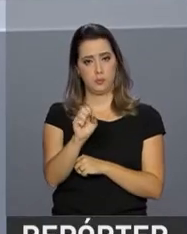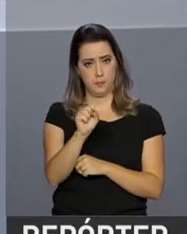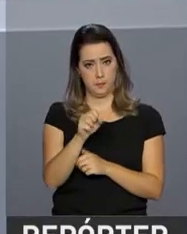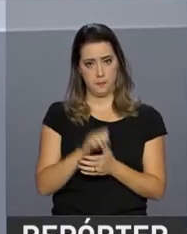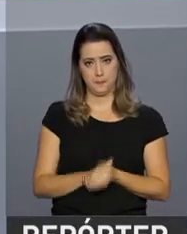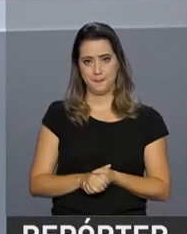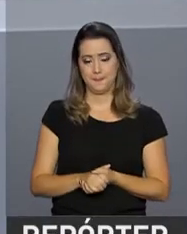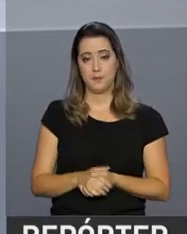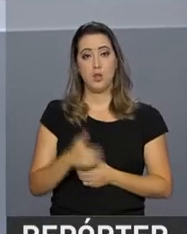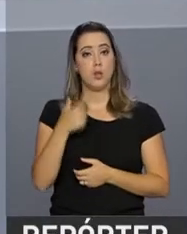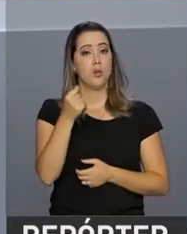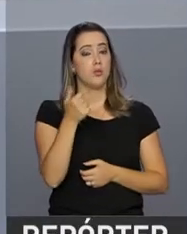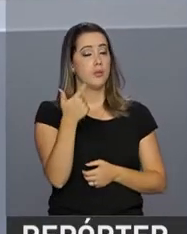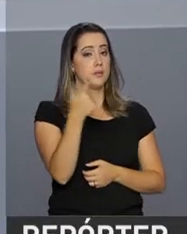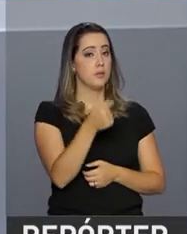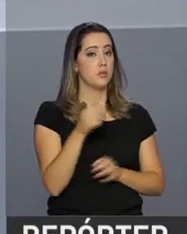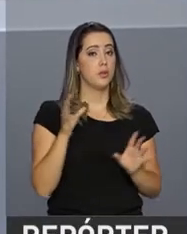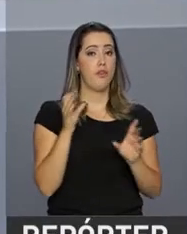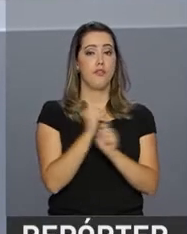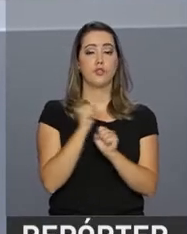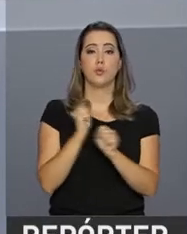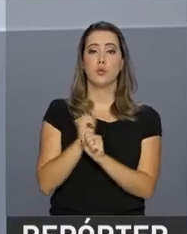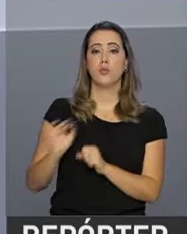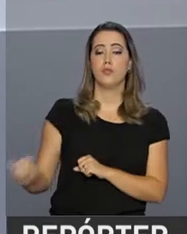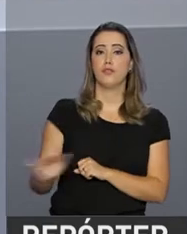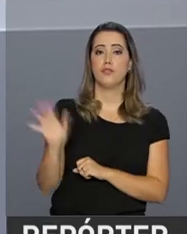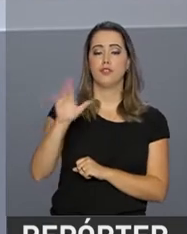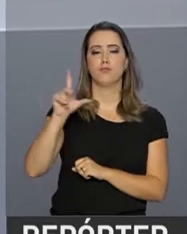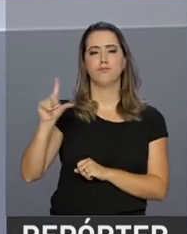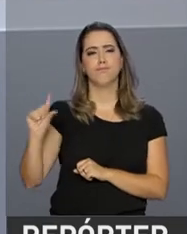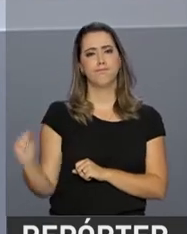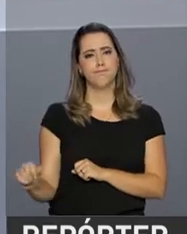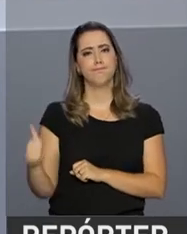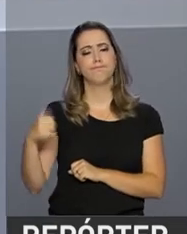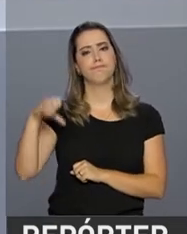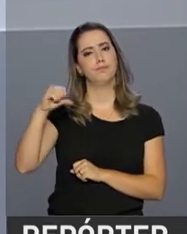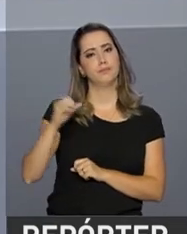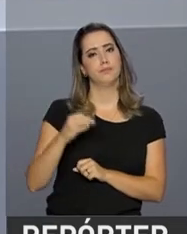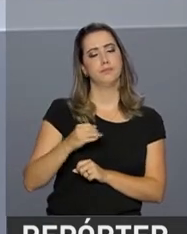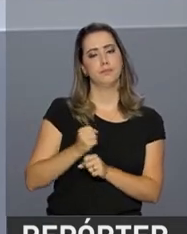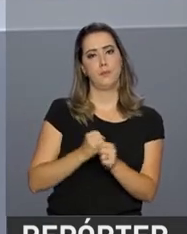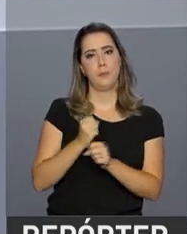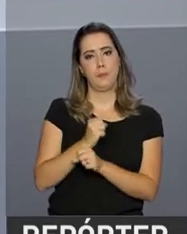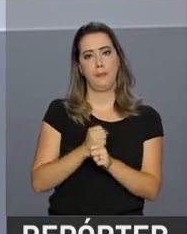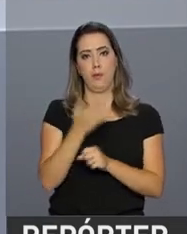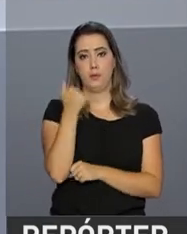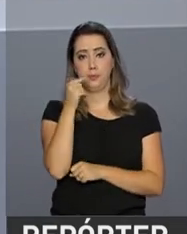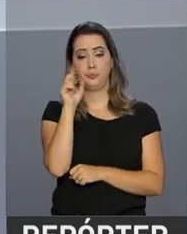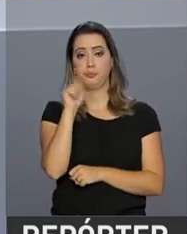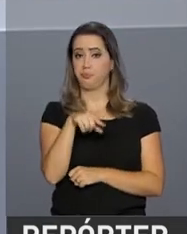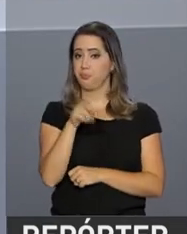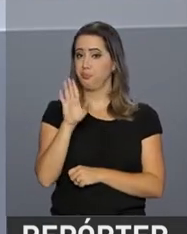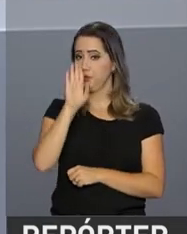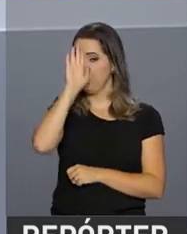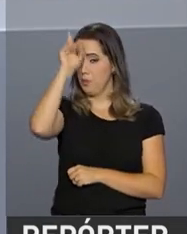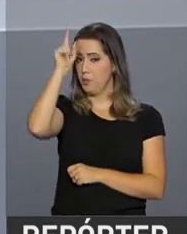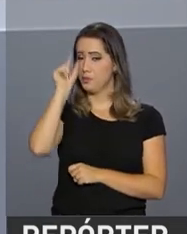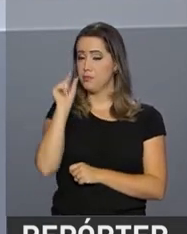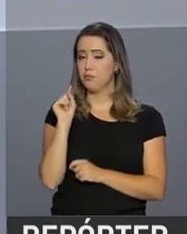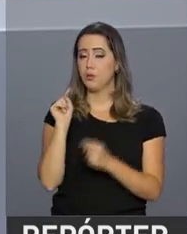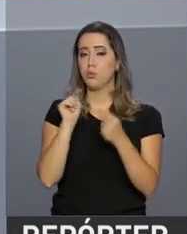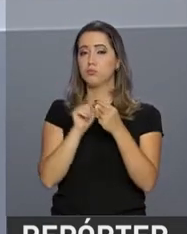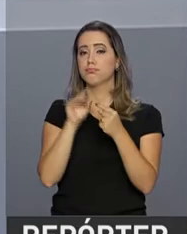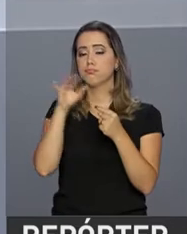2017 fechou com a inflação mais baixa em 19 anos. Os alimentos foram os principais responsáveis pela queda